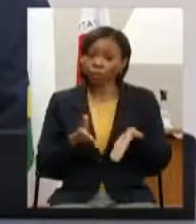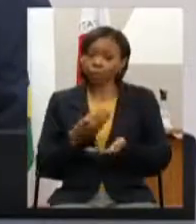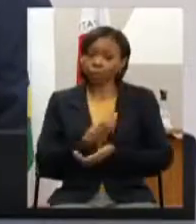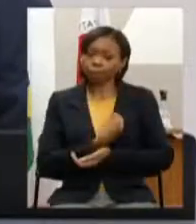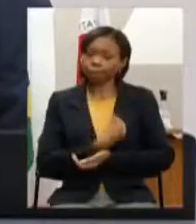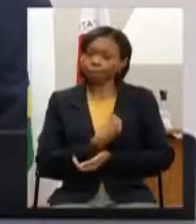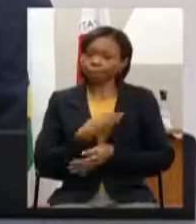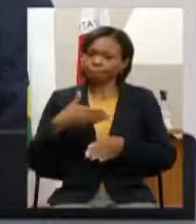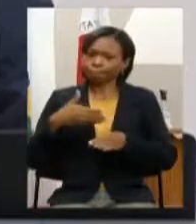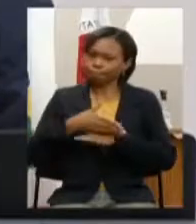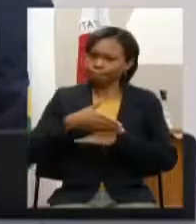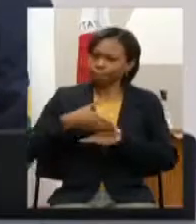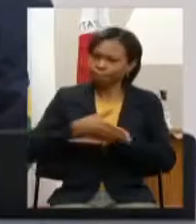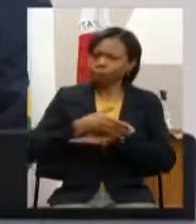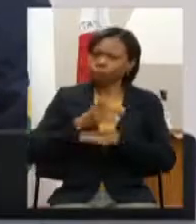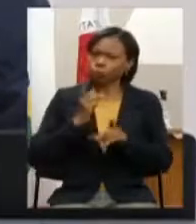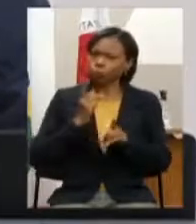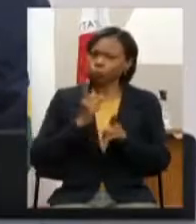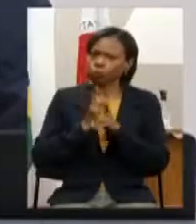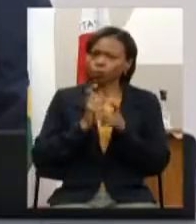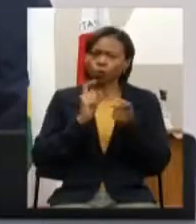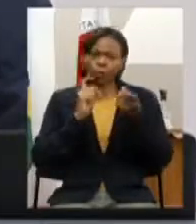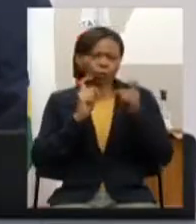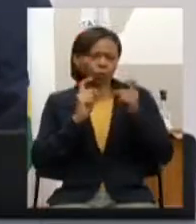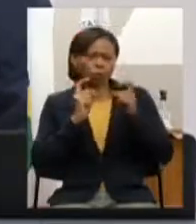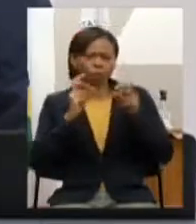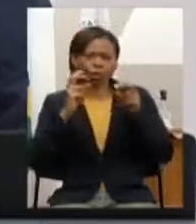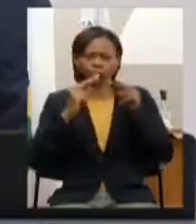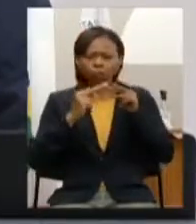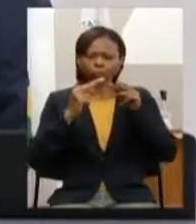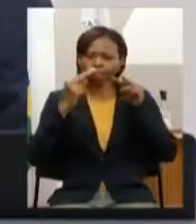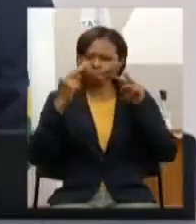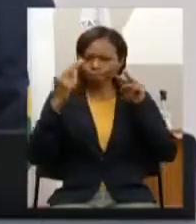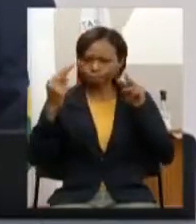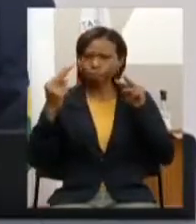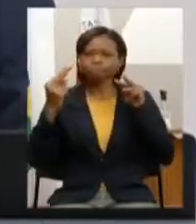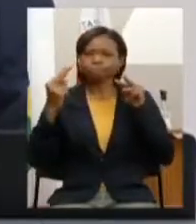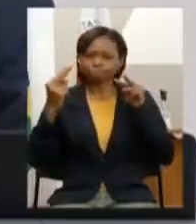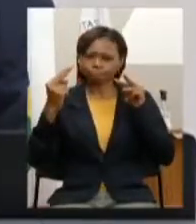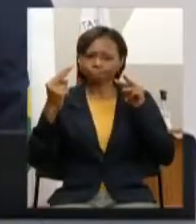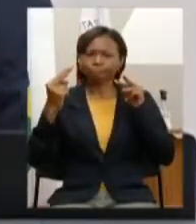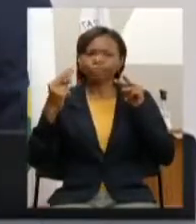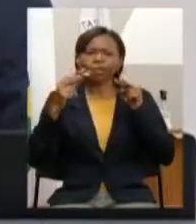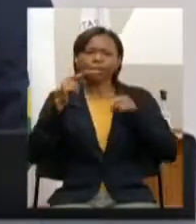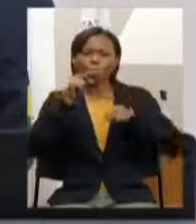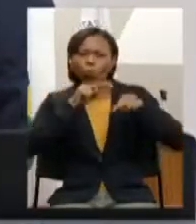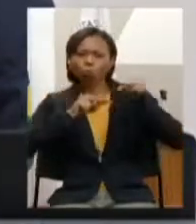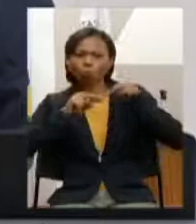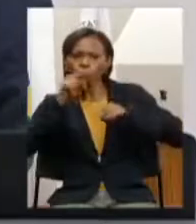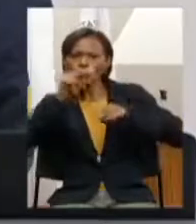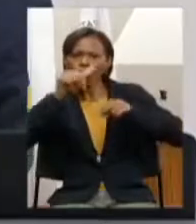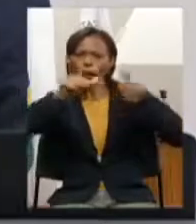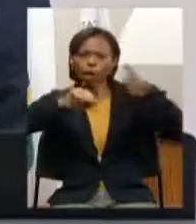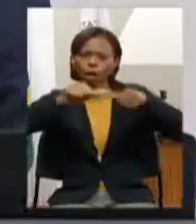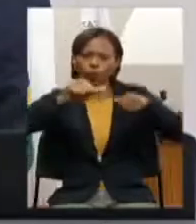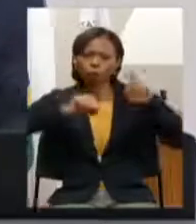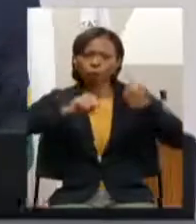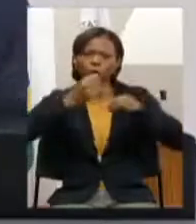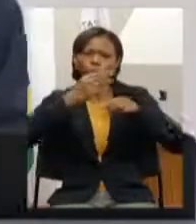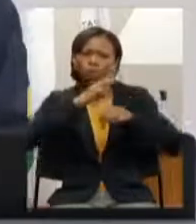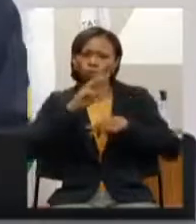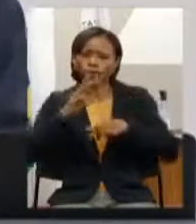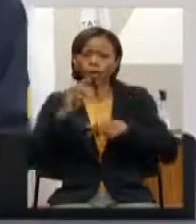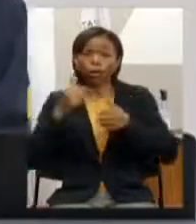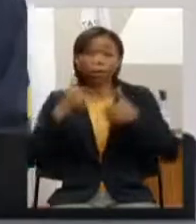encontros de maneira remota da consulta pública eu tenho o maior respeito e